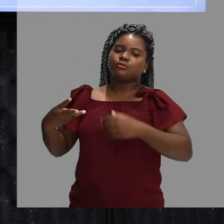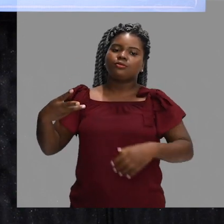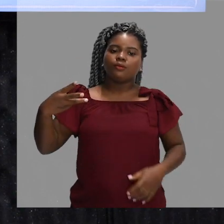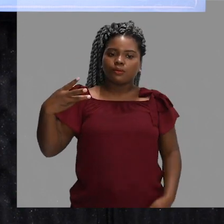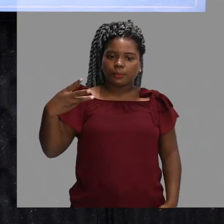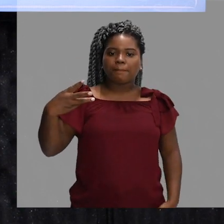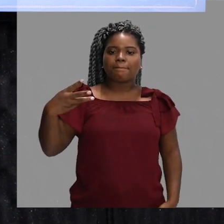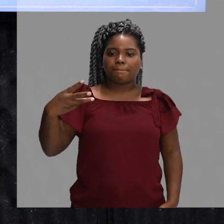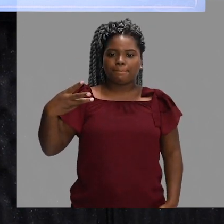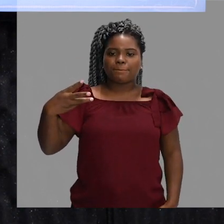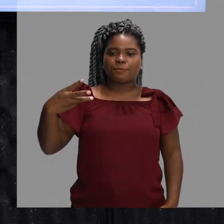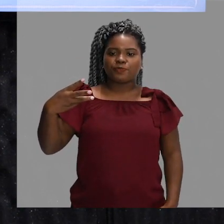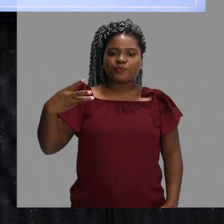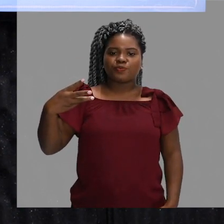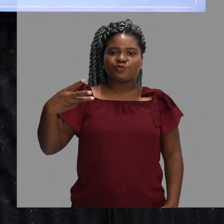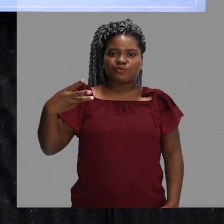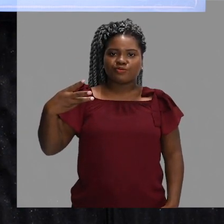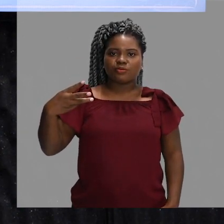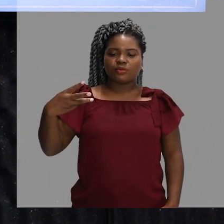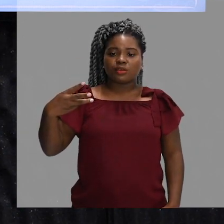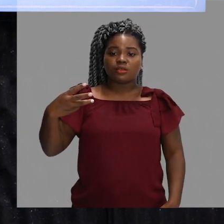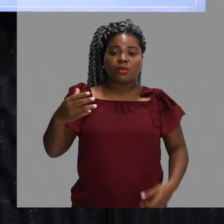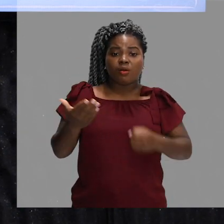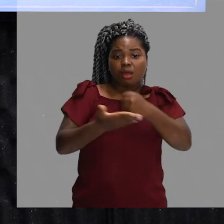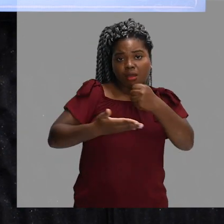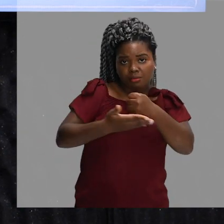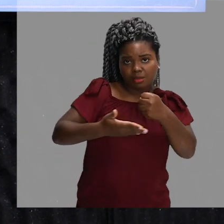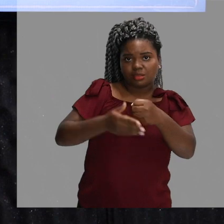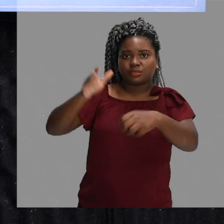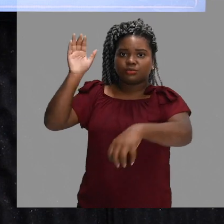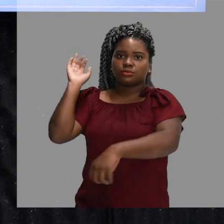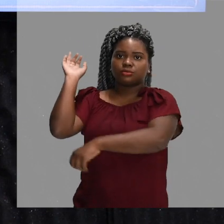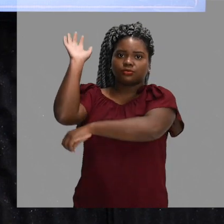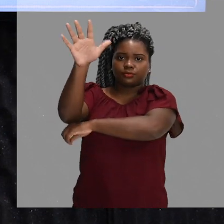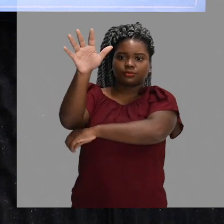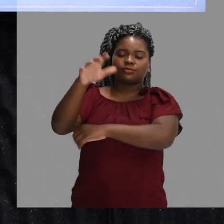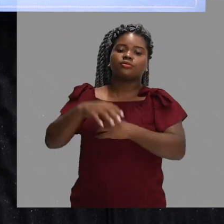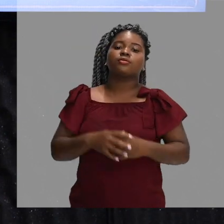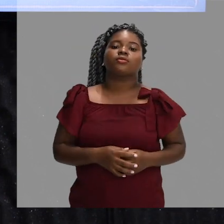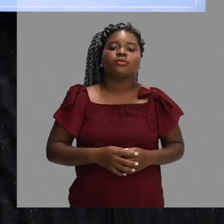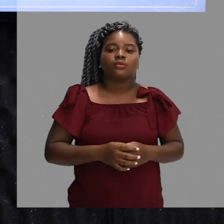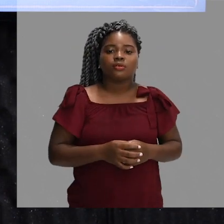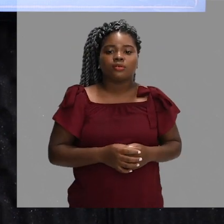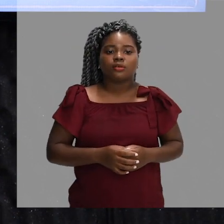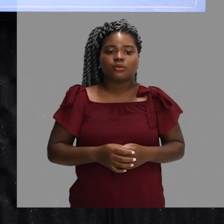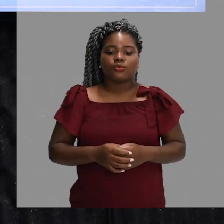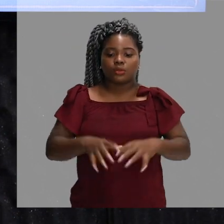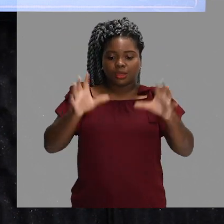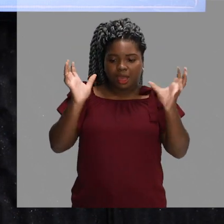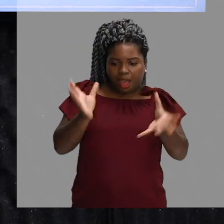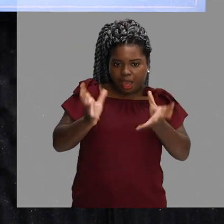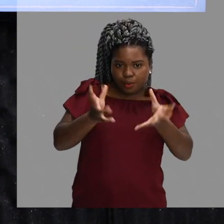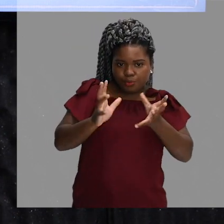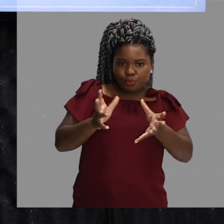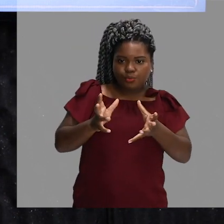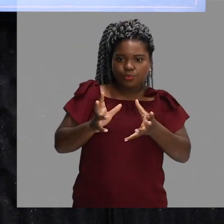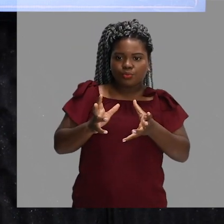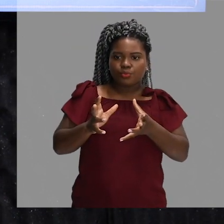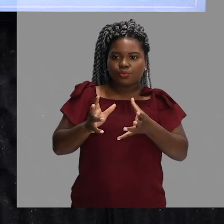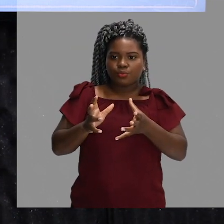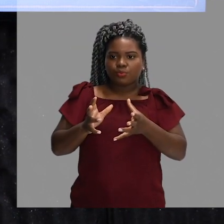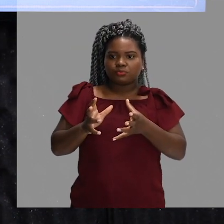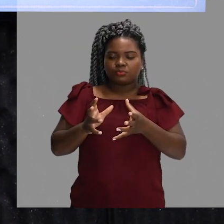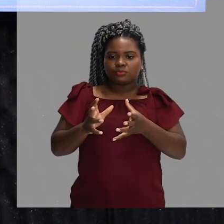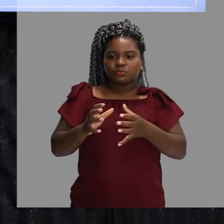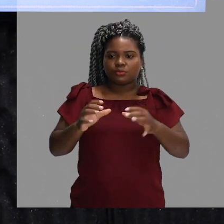tocar a quadra adversária. É o princípio básico do voleibol. É fazermos com que a bola faça o quê? Toque a quadra da